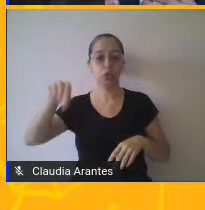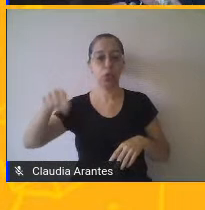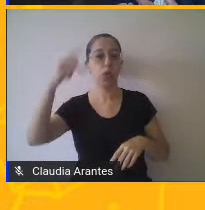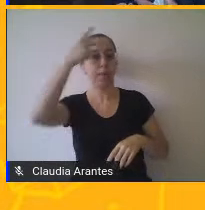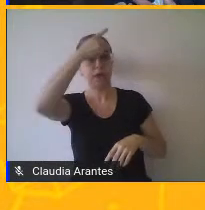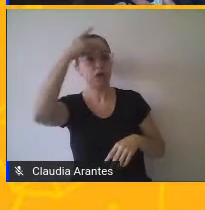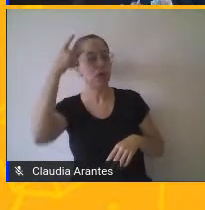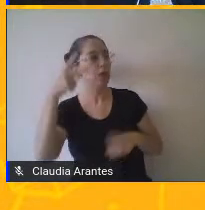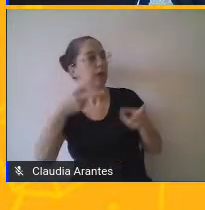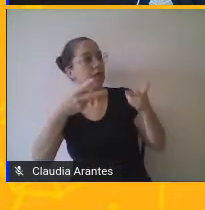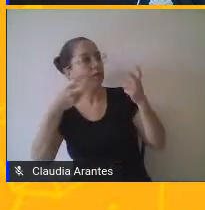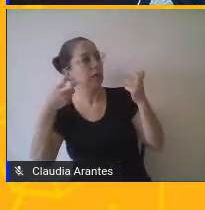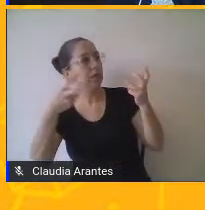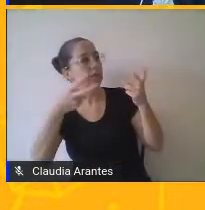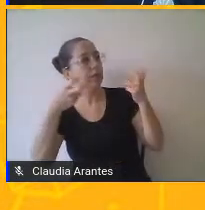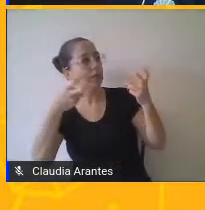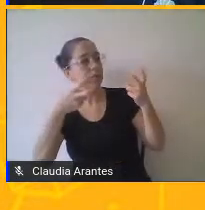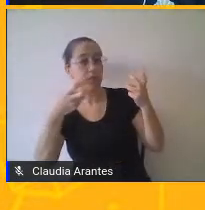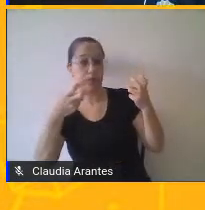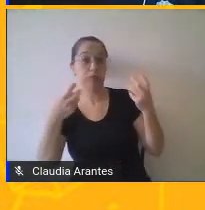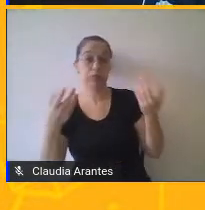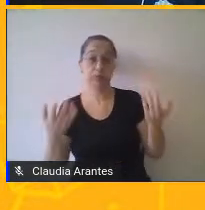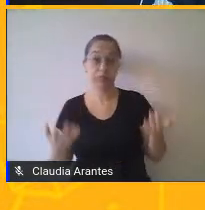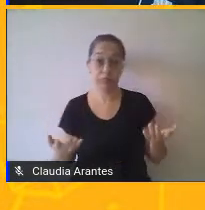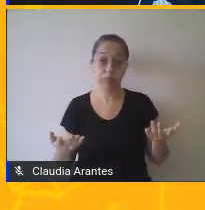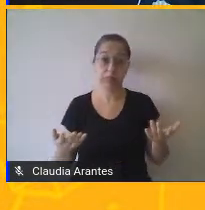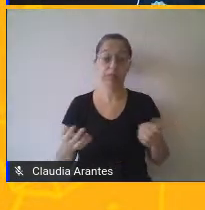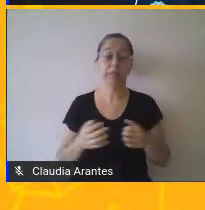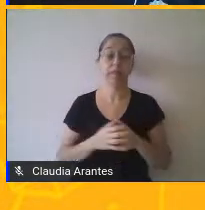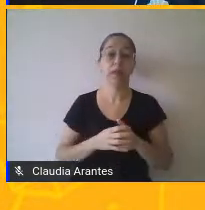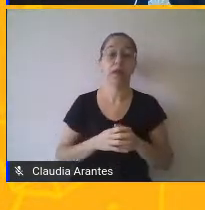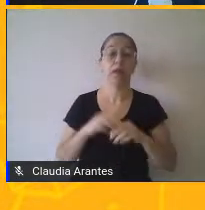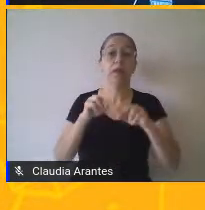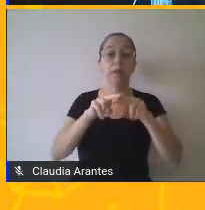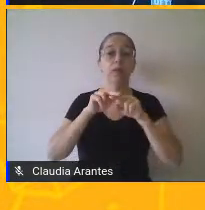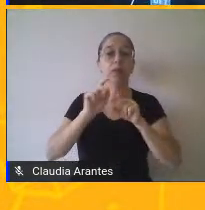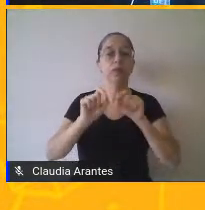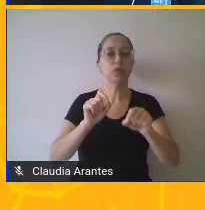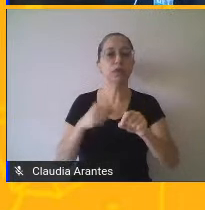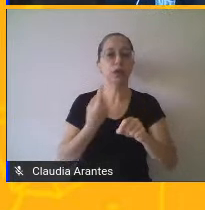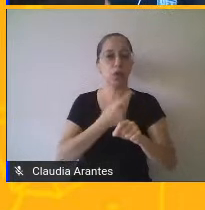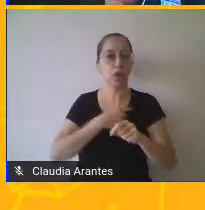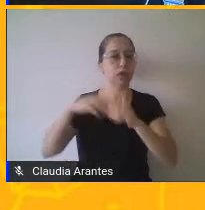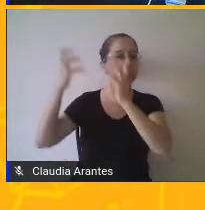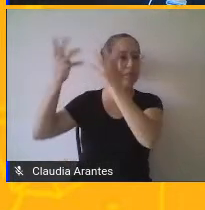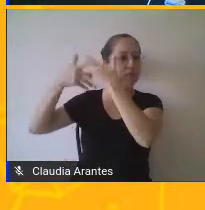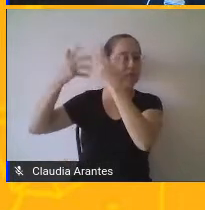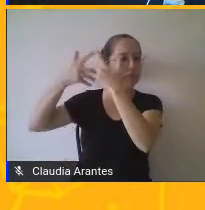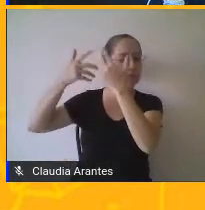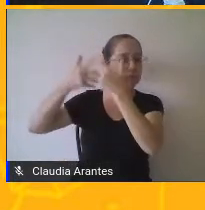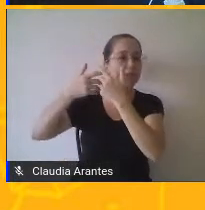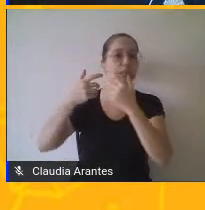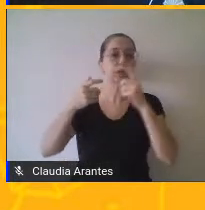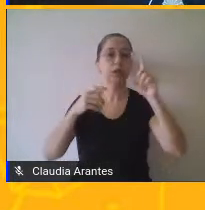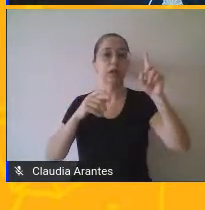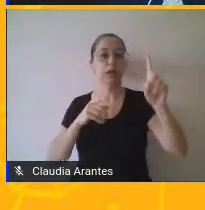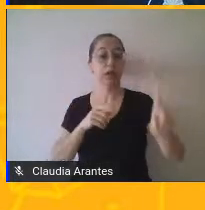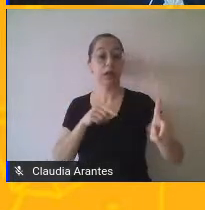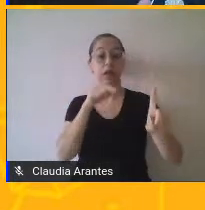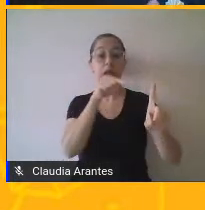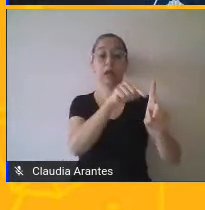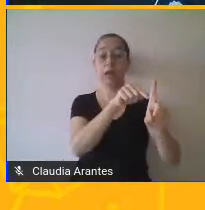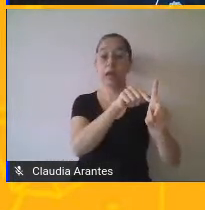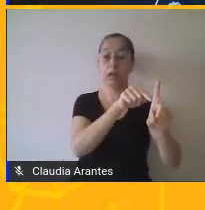Para a gente refletir, é interessante que, às vezes, o emissor torna-se receptor,